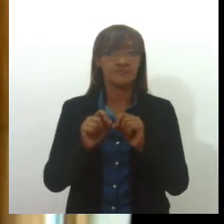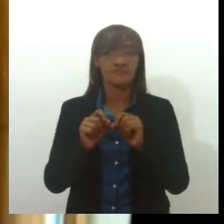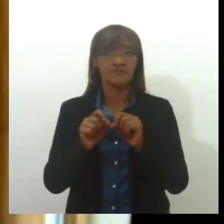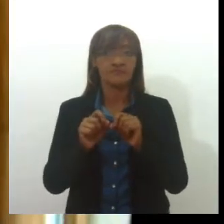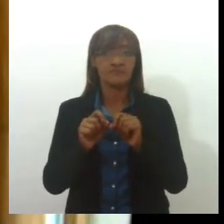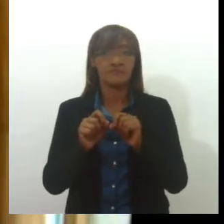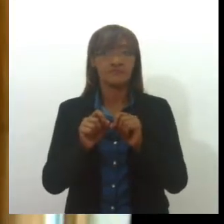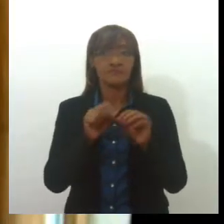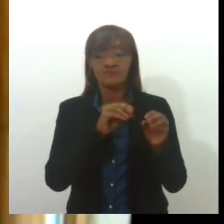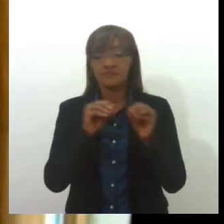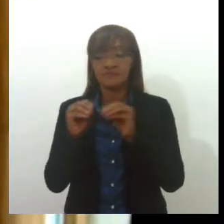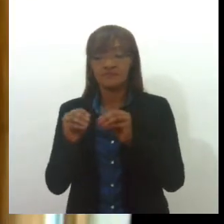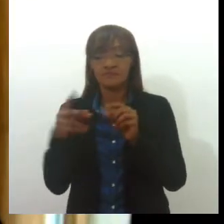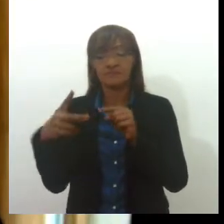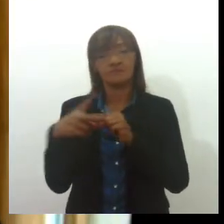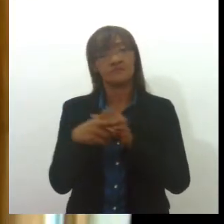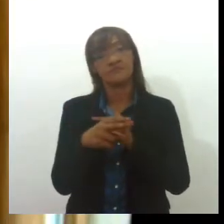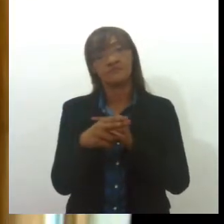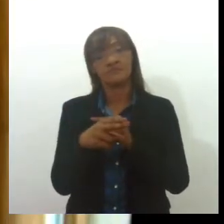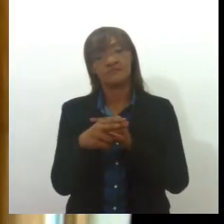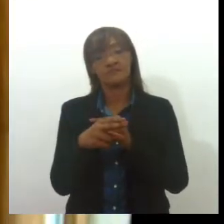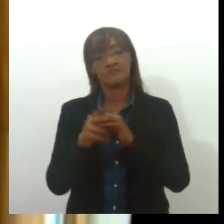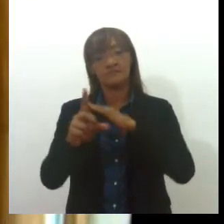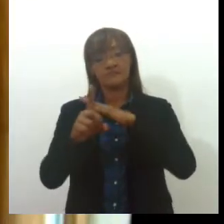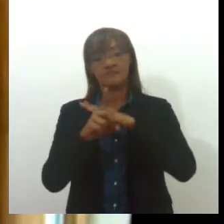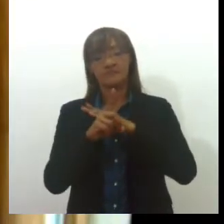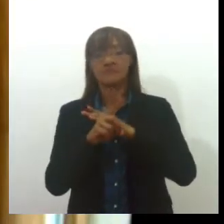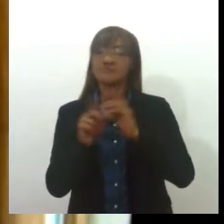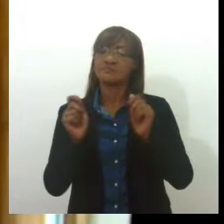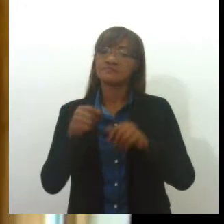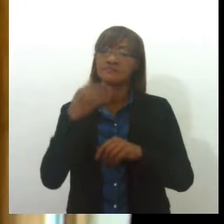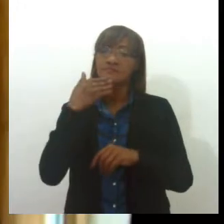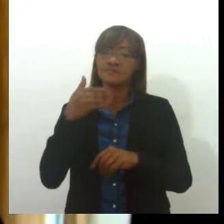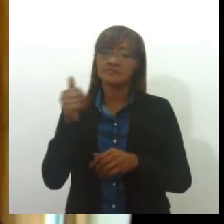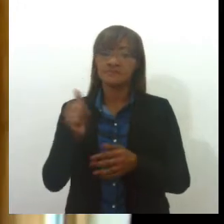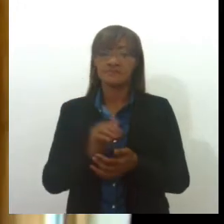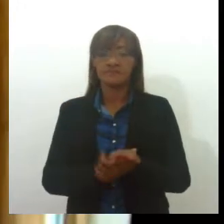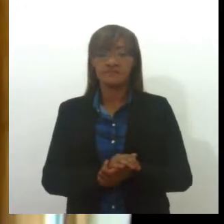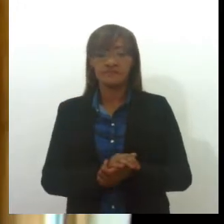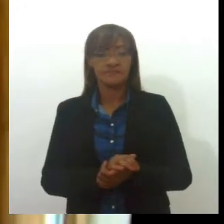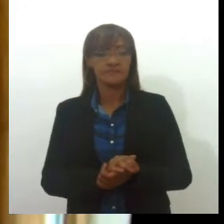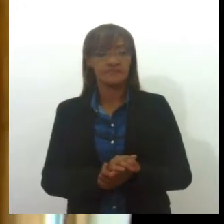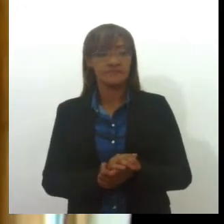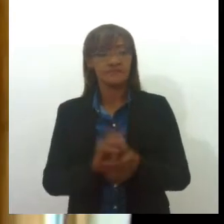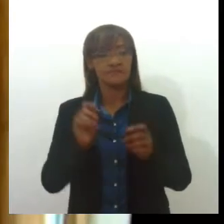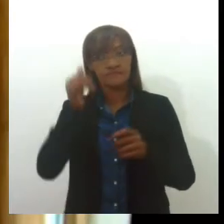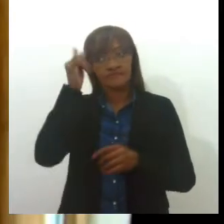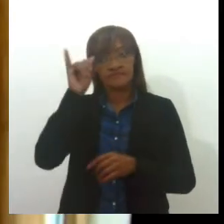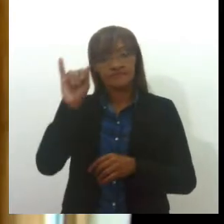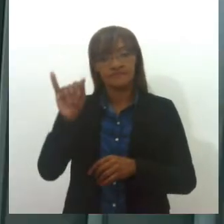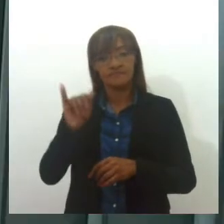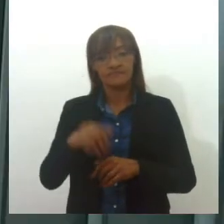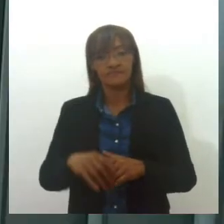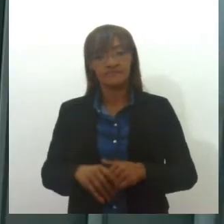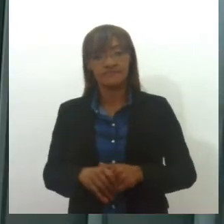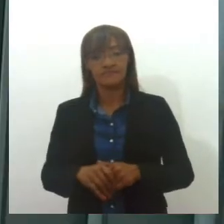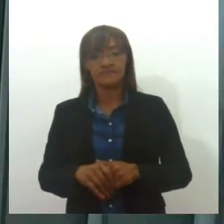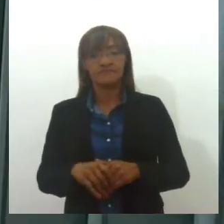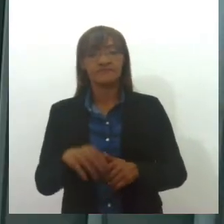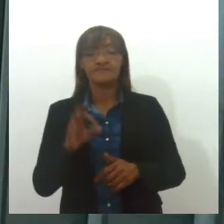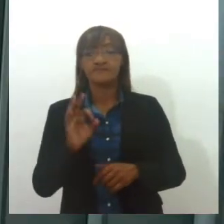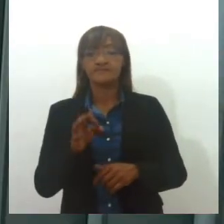justamente para oportunizar ao consumidor o ajuste dessa dívida, a quitação dessa dívida para evitar o corte. Certo.